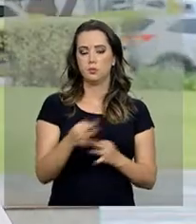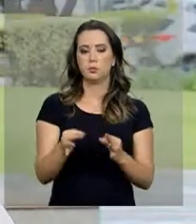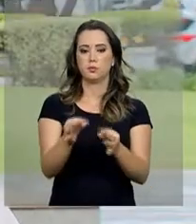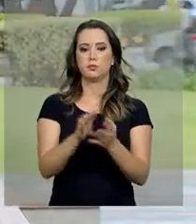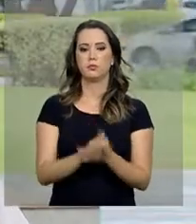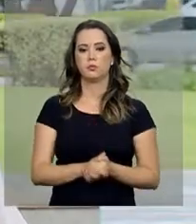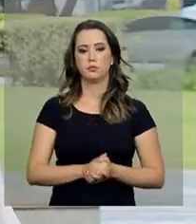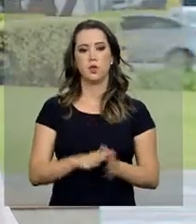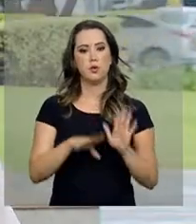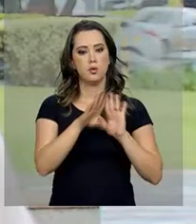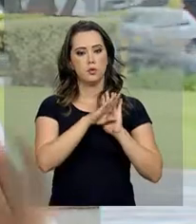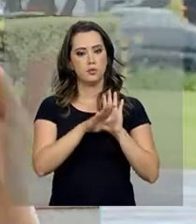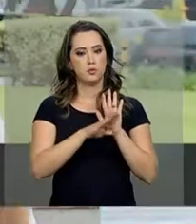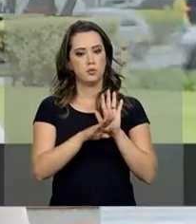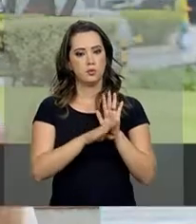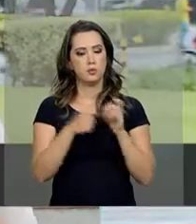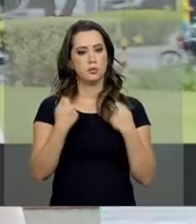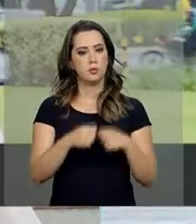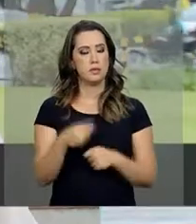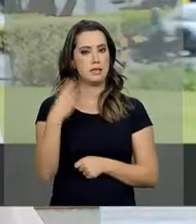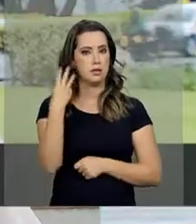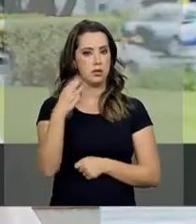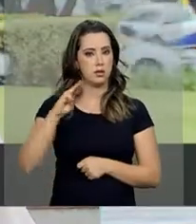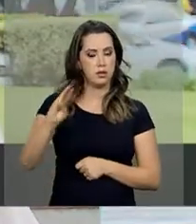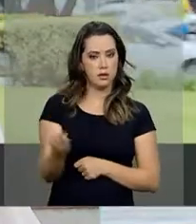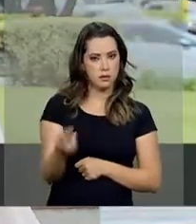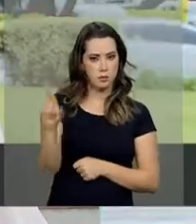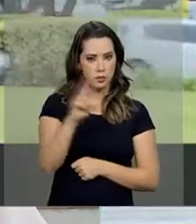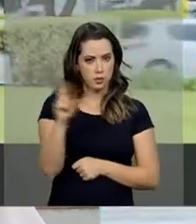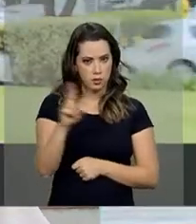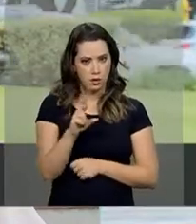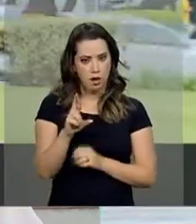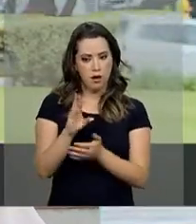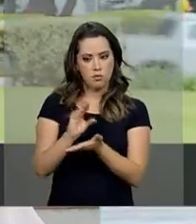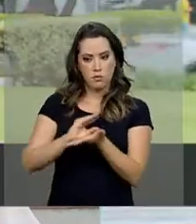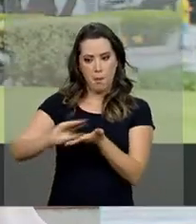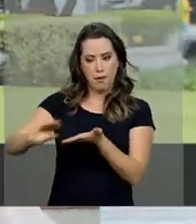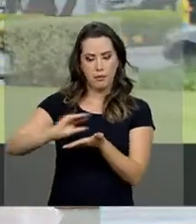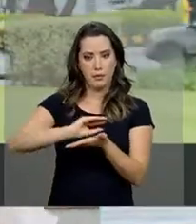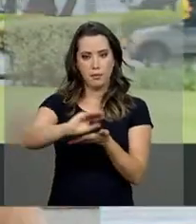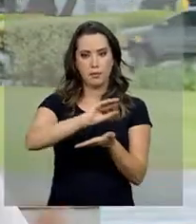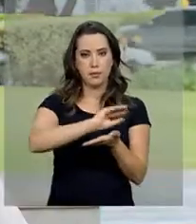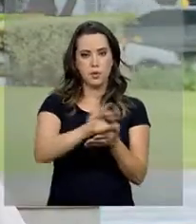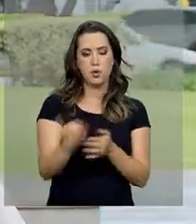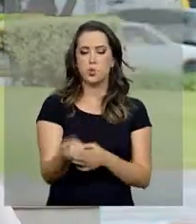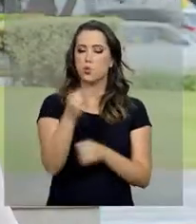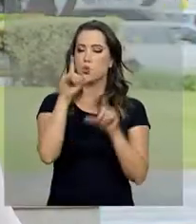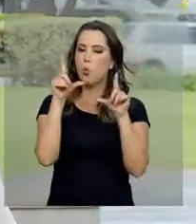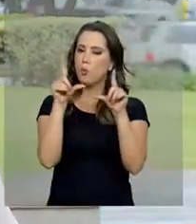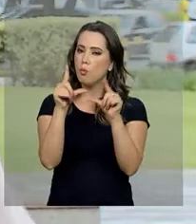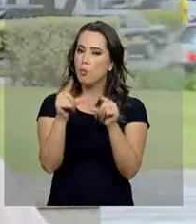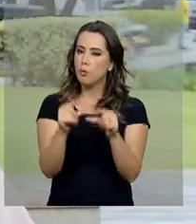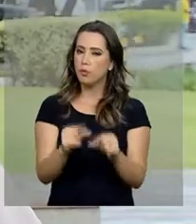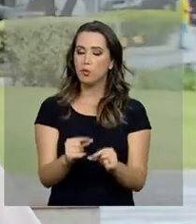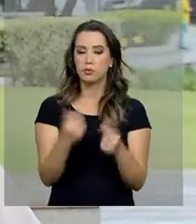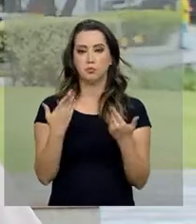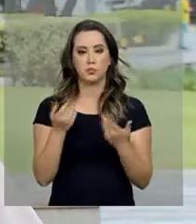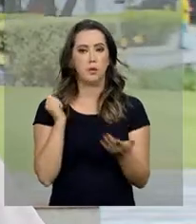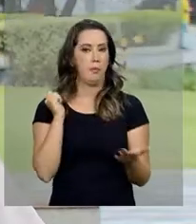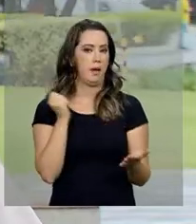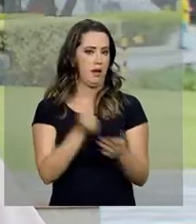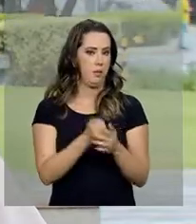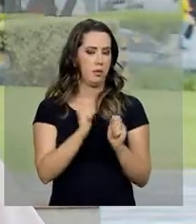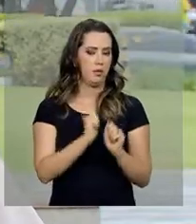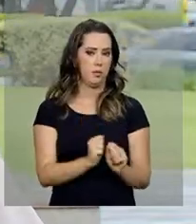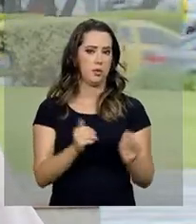projetos devem ser de no mínimo 3 milhões de reais e as instituições podem pagar com juros mais baixos. O pagamento pode ser